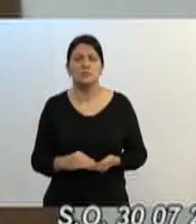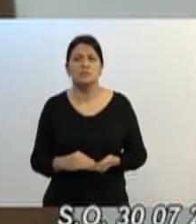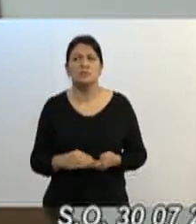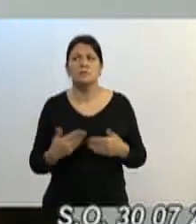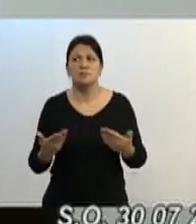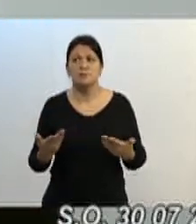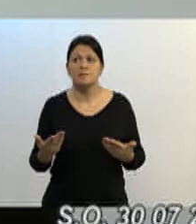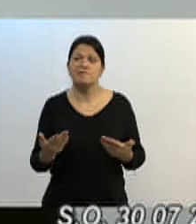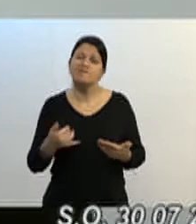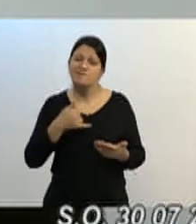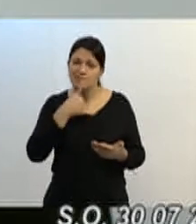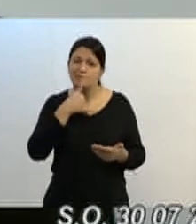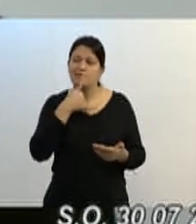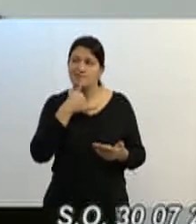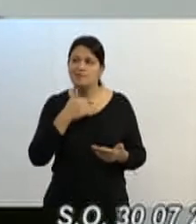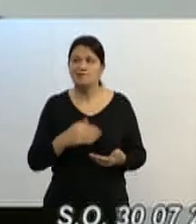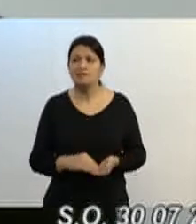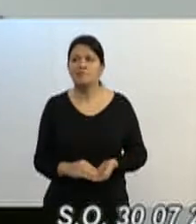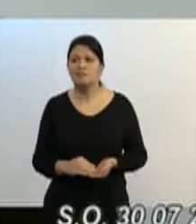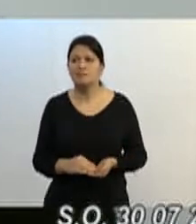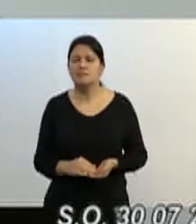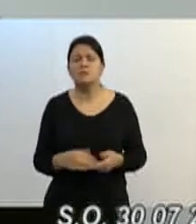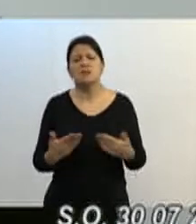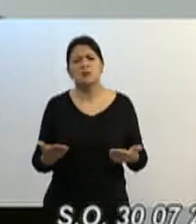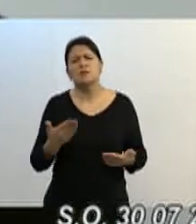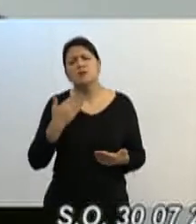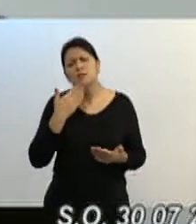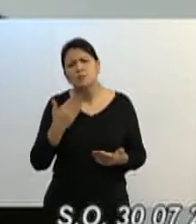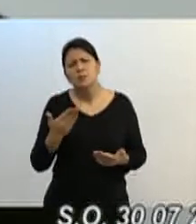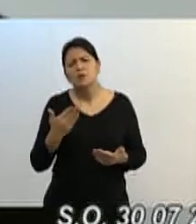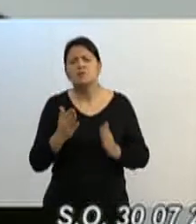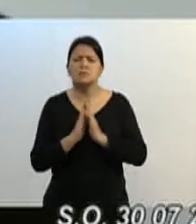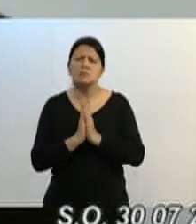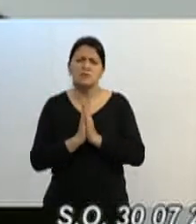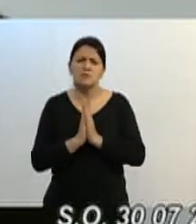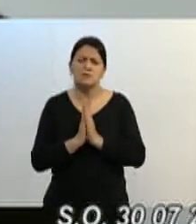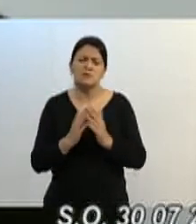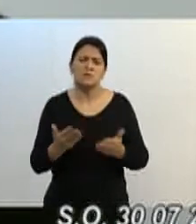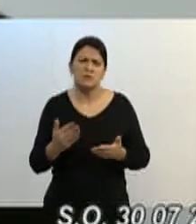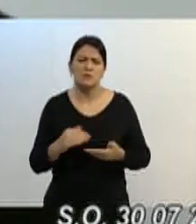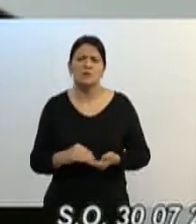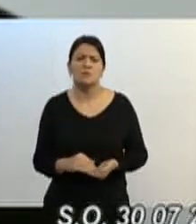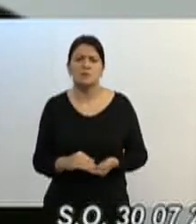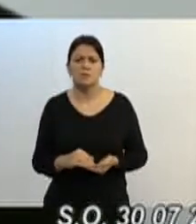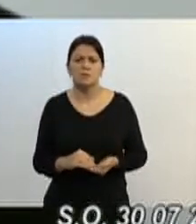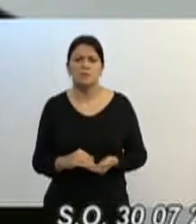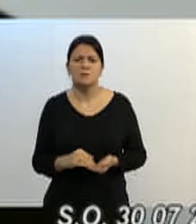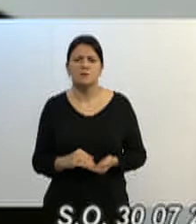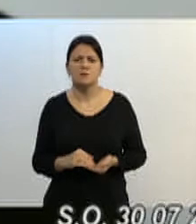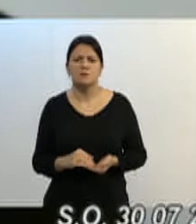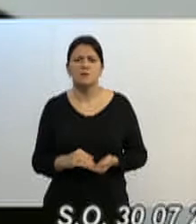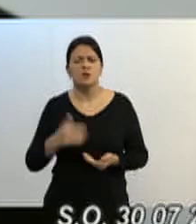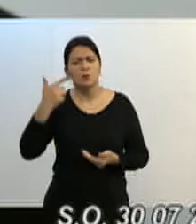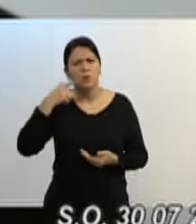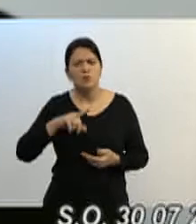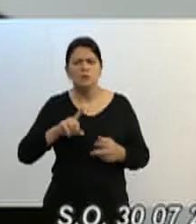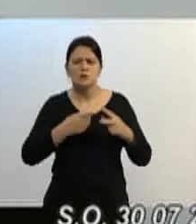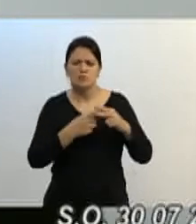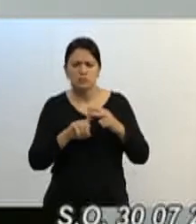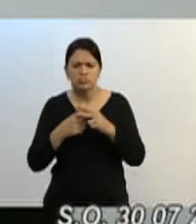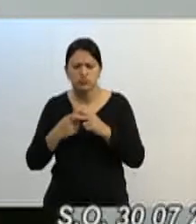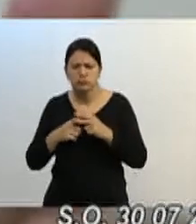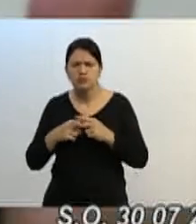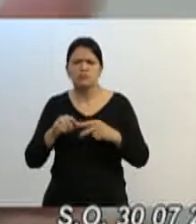infelizmente é assim, então eu peço, encarajadamente, que tente reformar essa praça o mais urgente